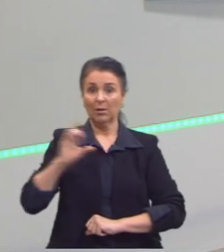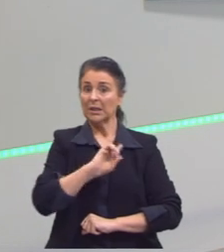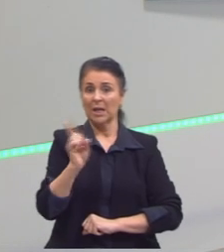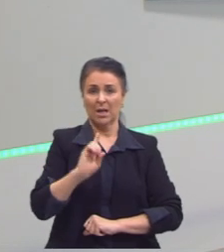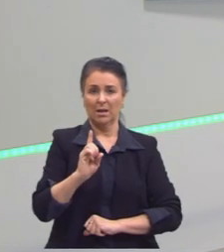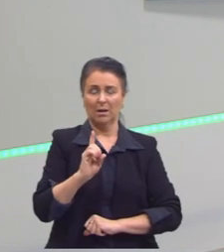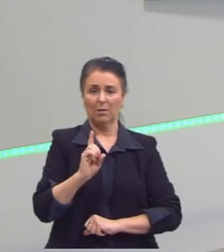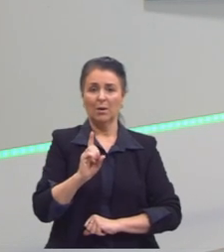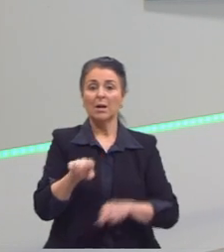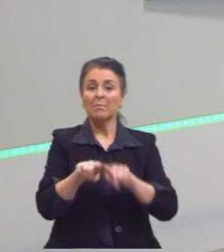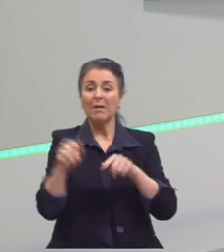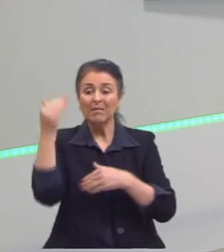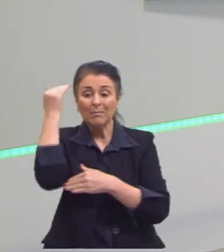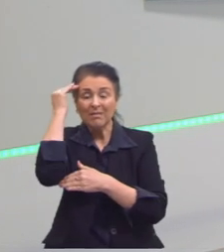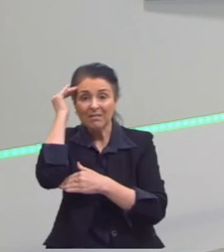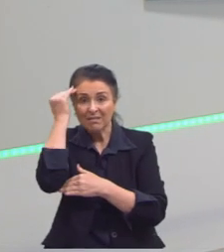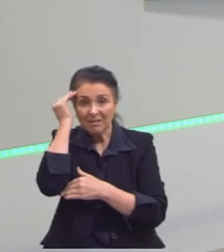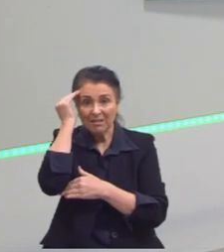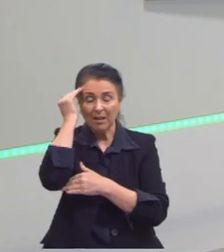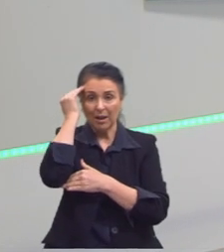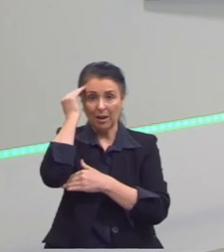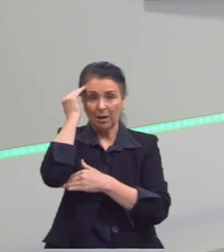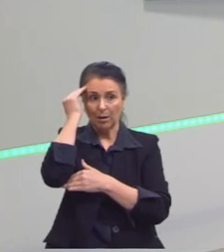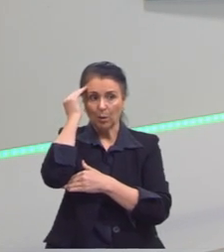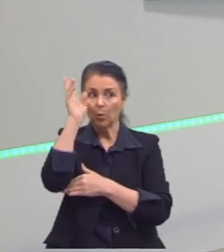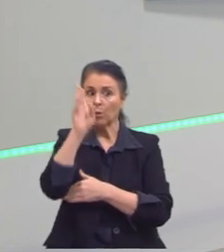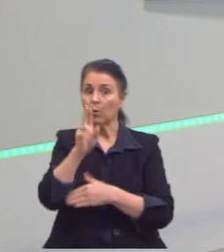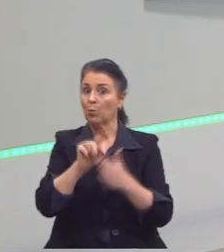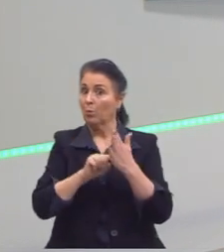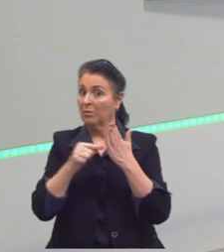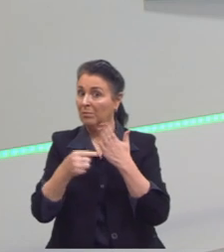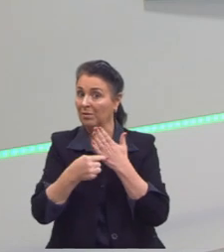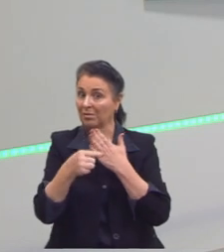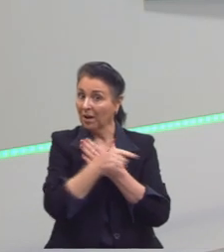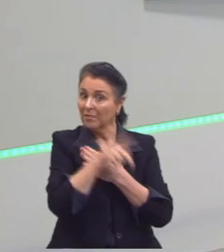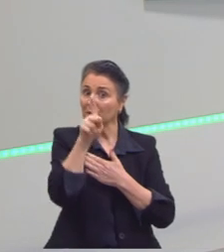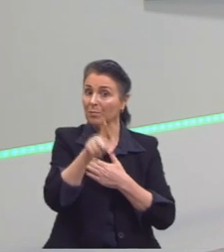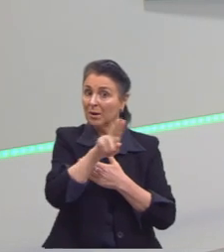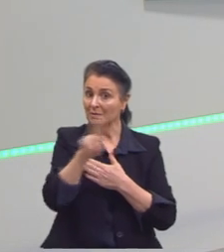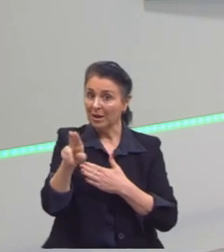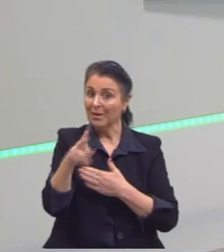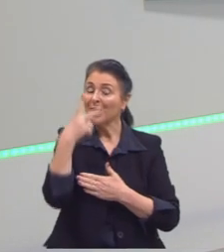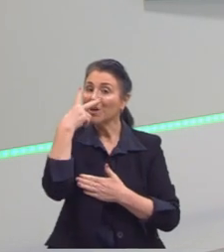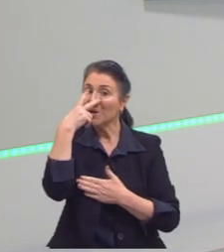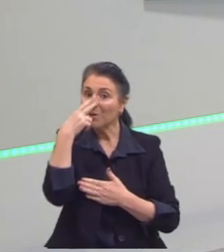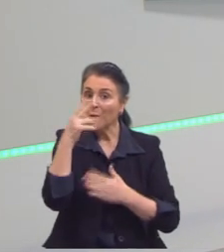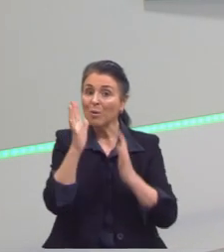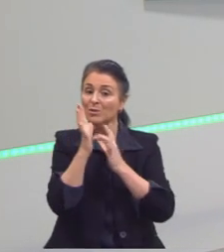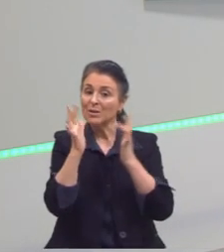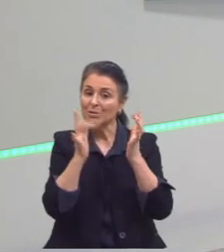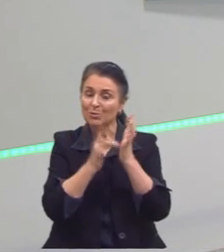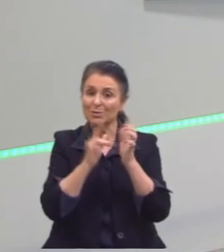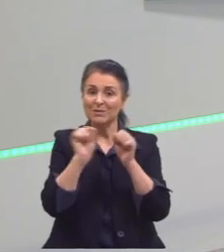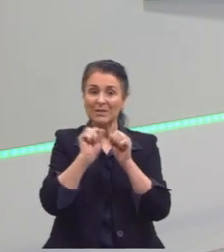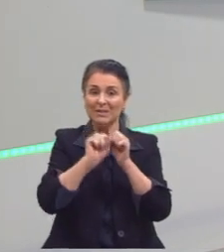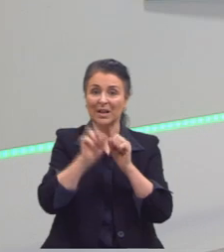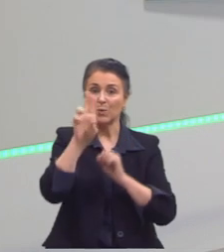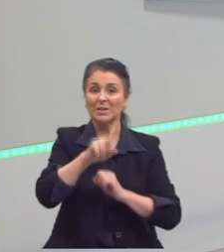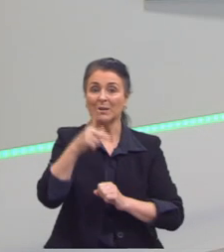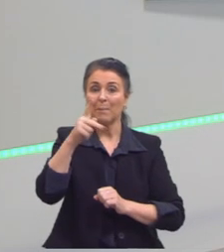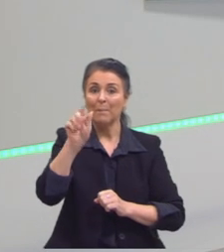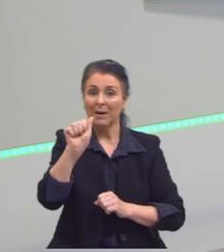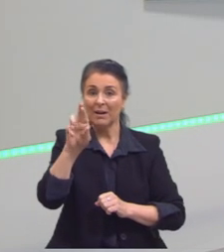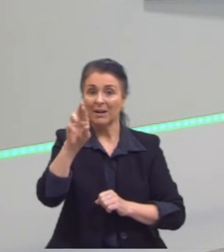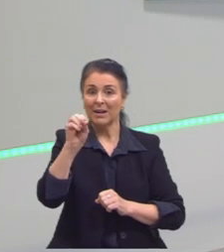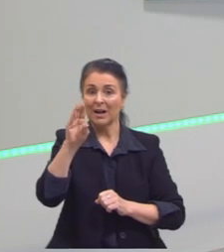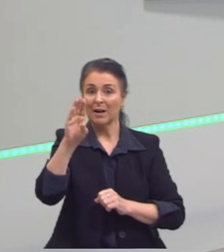assim, para ele entender a partir de metáforas, assim como fazia Jesus, através das parábolas, para te entender